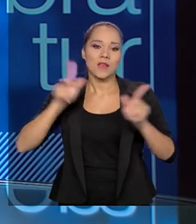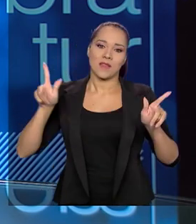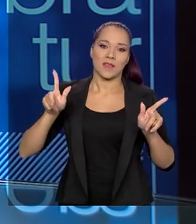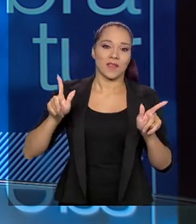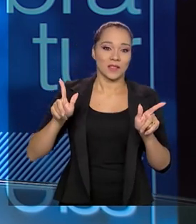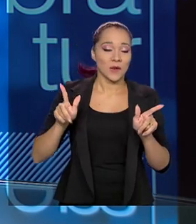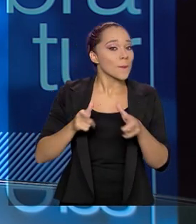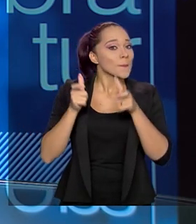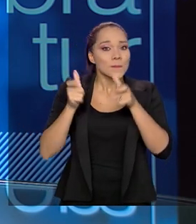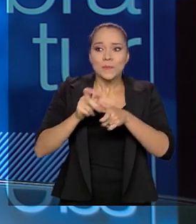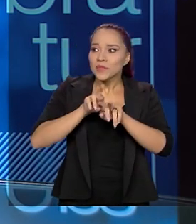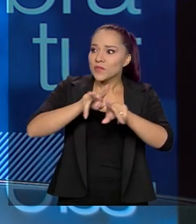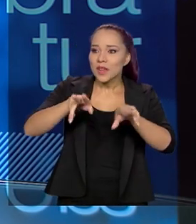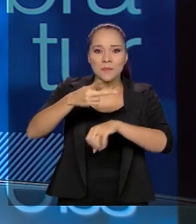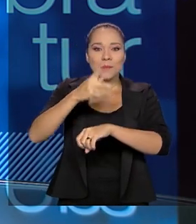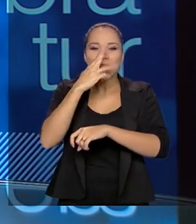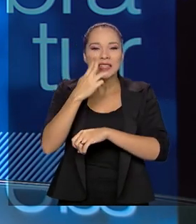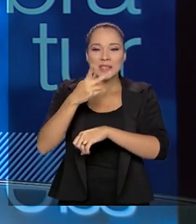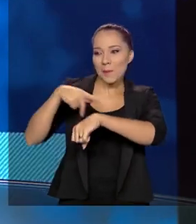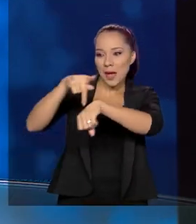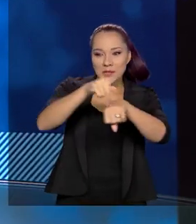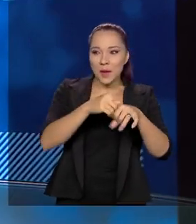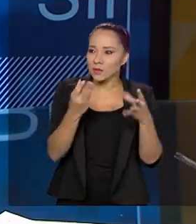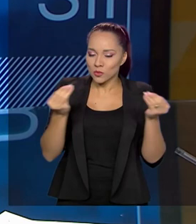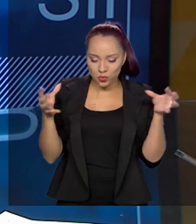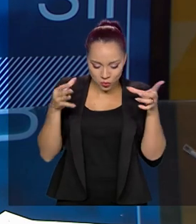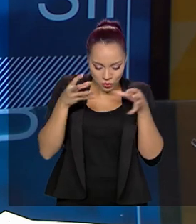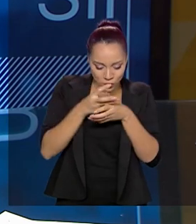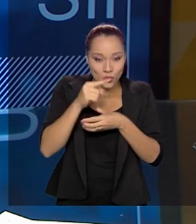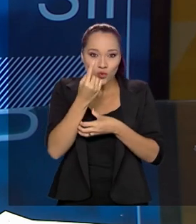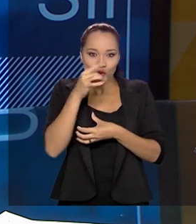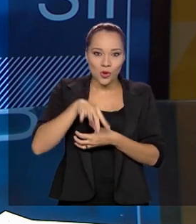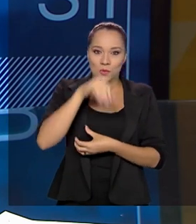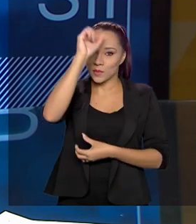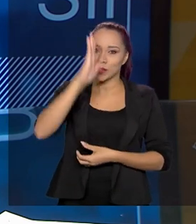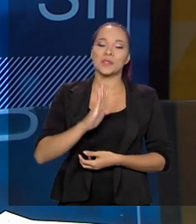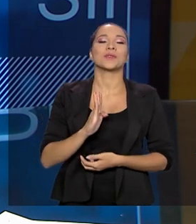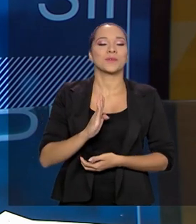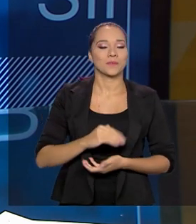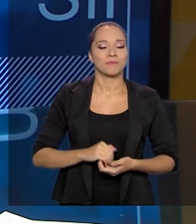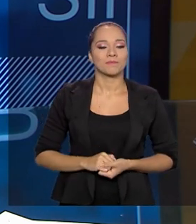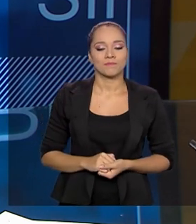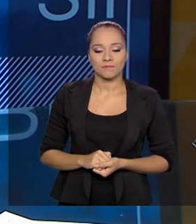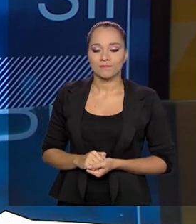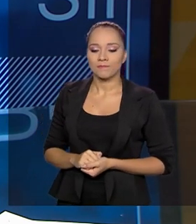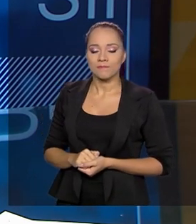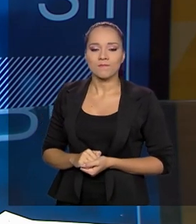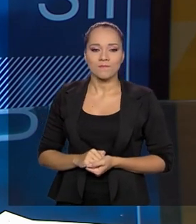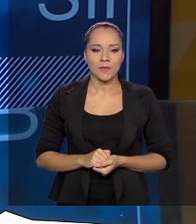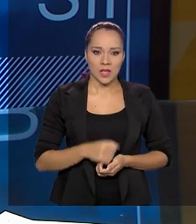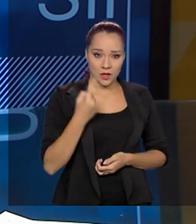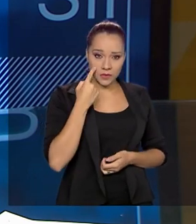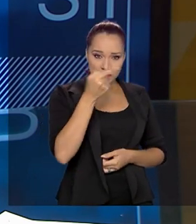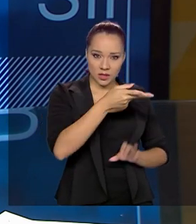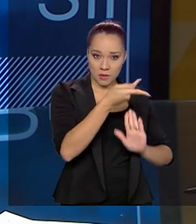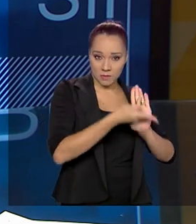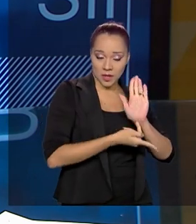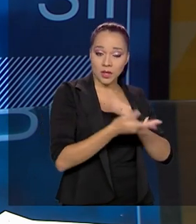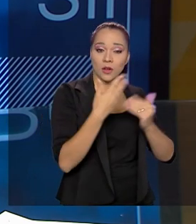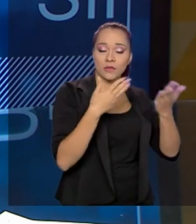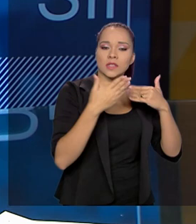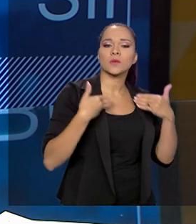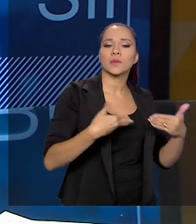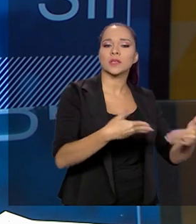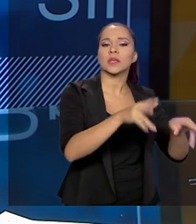Realmente, são vários países e um só. E eu vi que o senhor tem planos e está conversando com o Ministério da